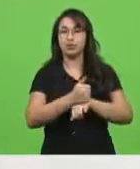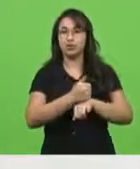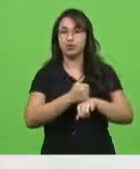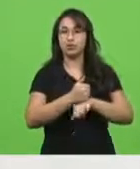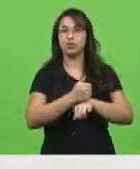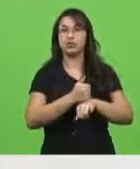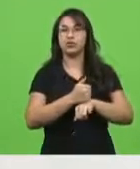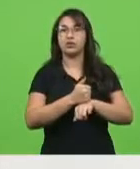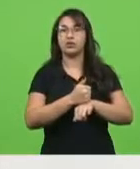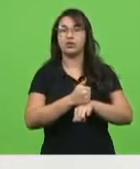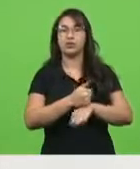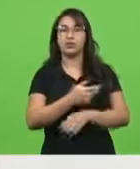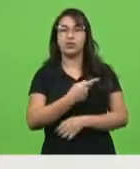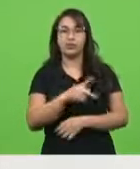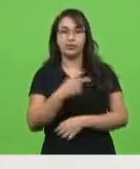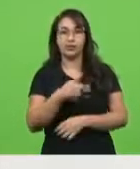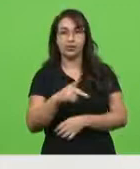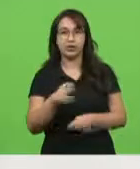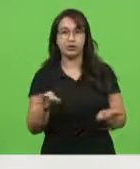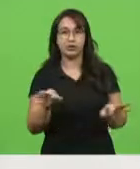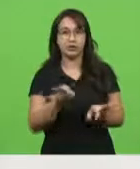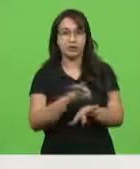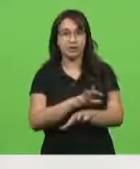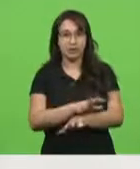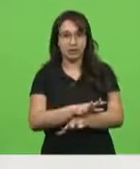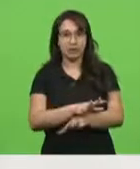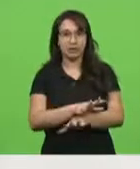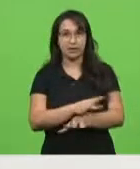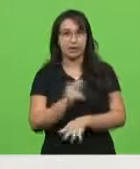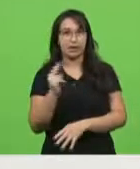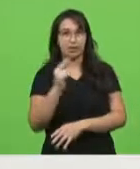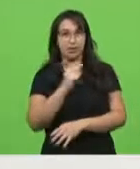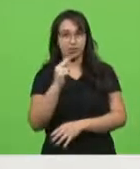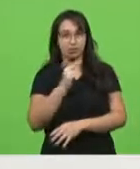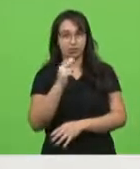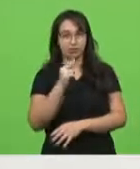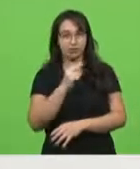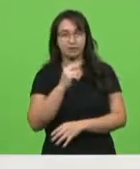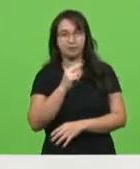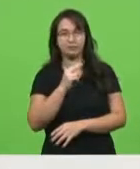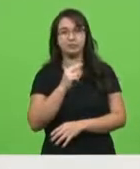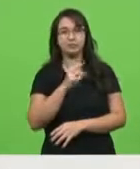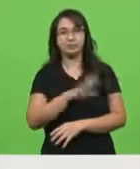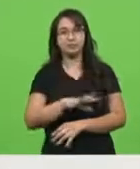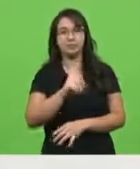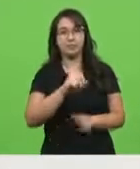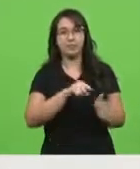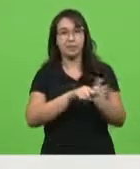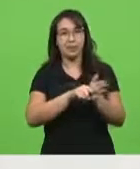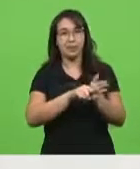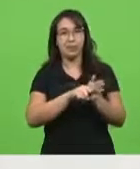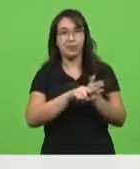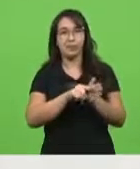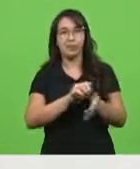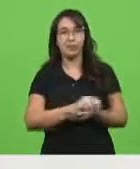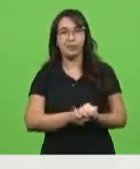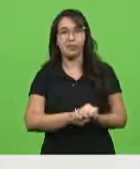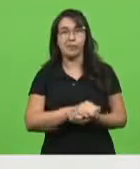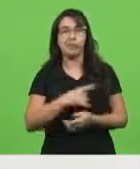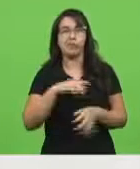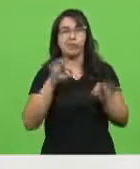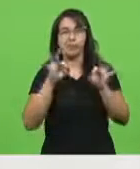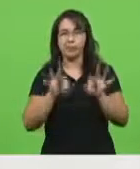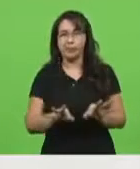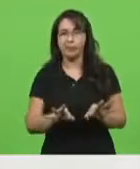quando o seu intertício se encerrar durante a emergência, a situação de emergência fiscal. Tenho certeza que